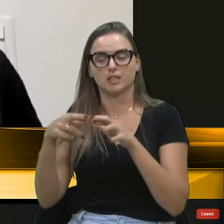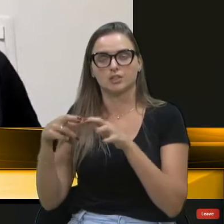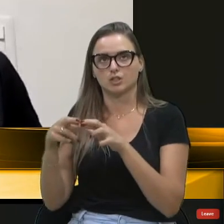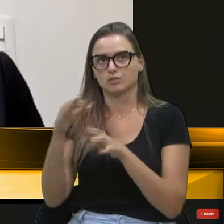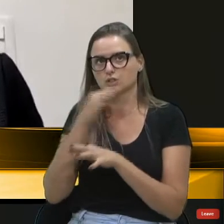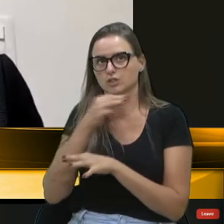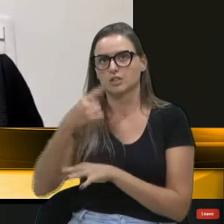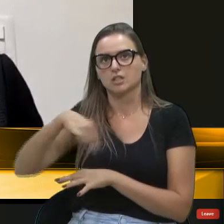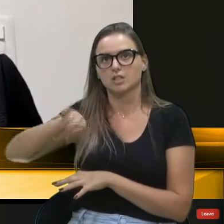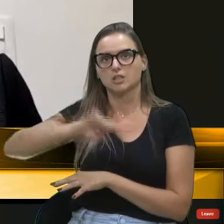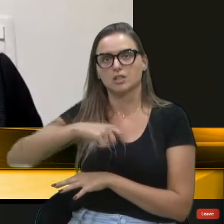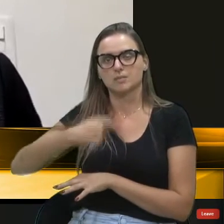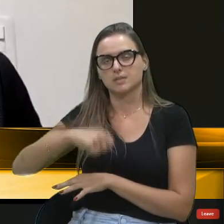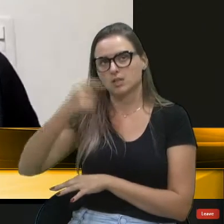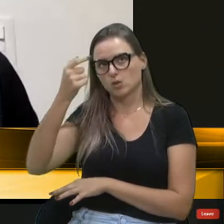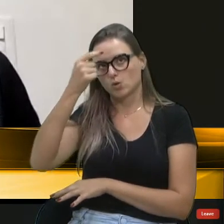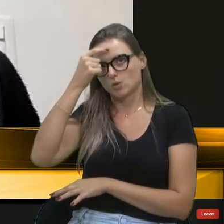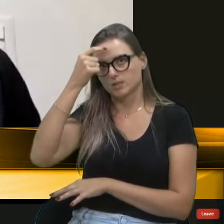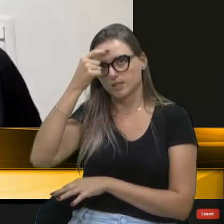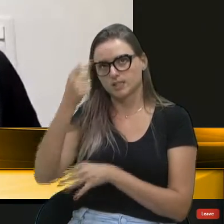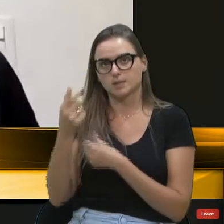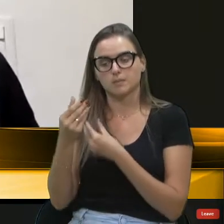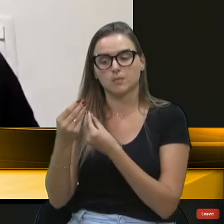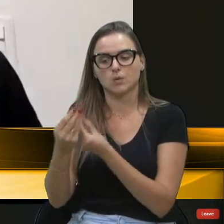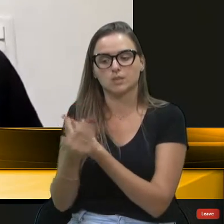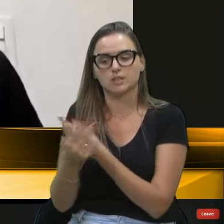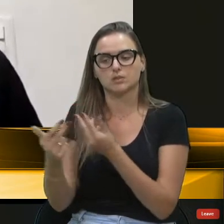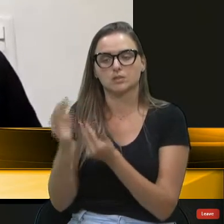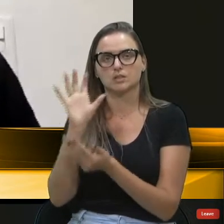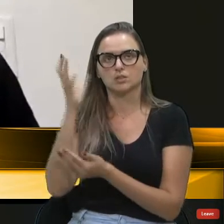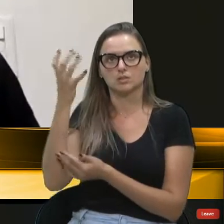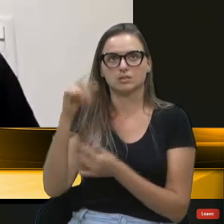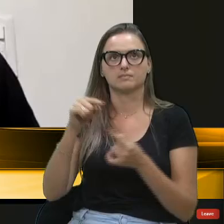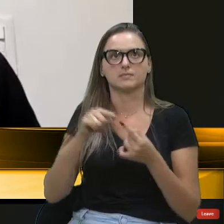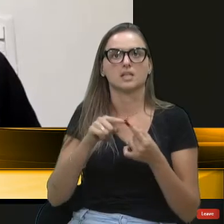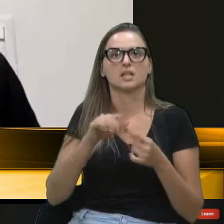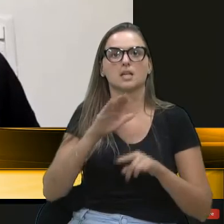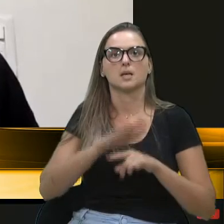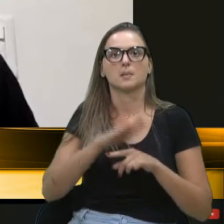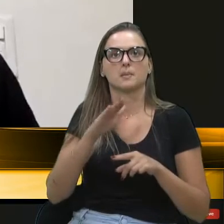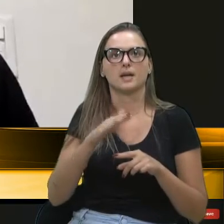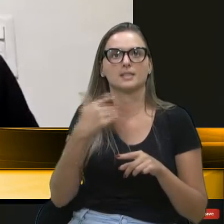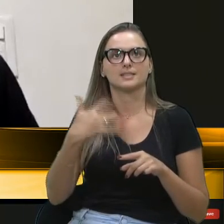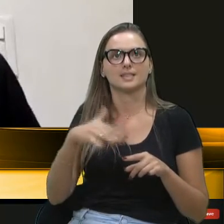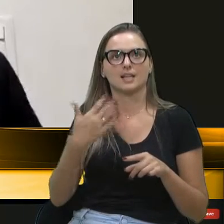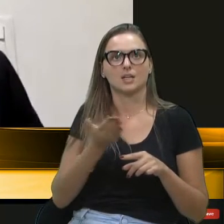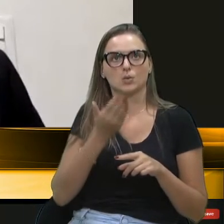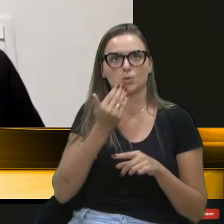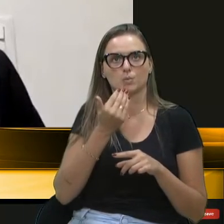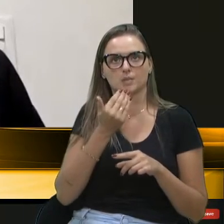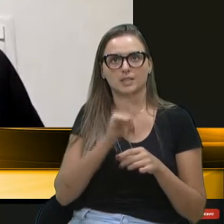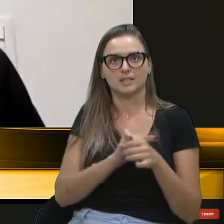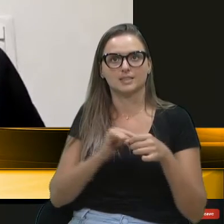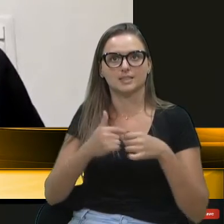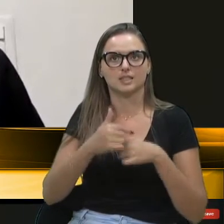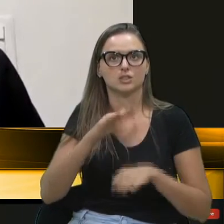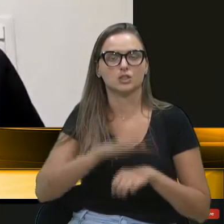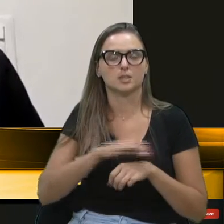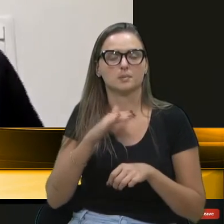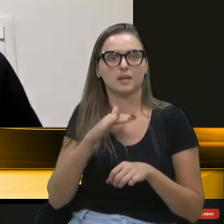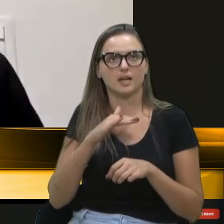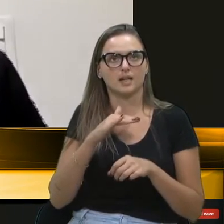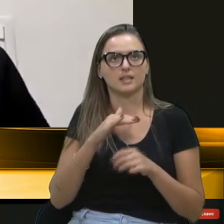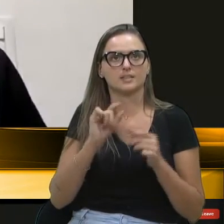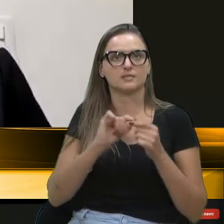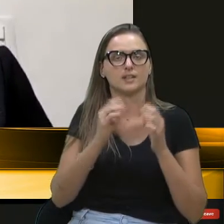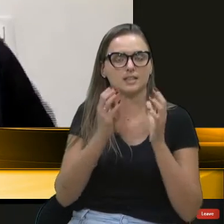a gente tem que ter a ciência que muitas coisas vão acontecer. Por exemplo, o aumento dos nossos alimentos. Caxias do Sul é uma das maiores produtoras de